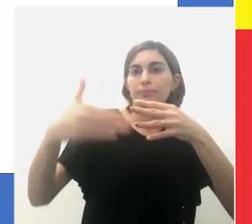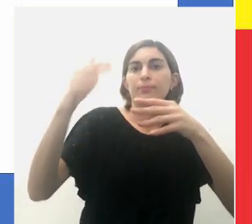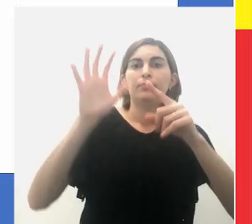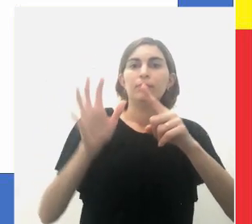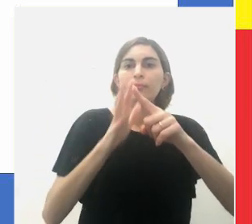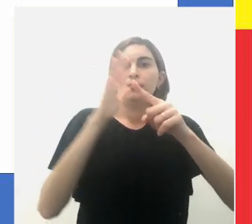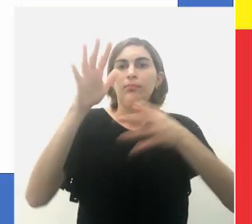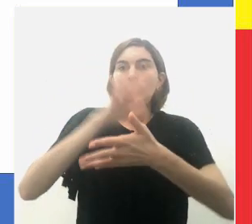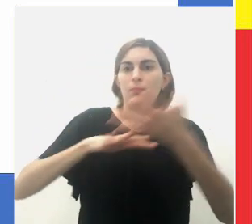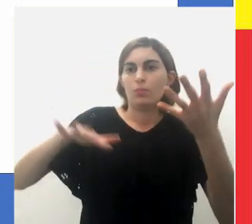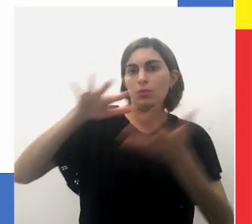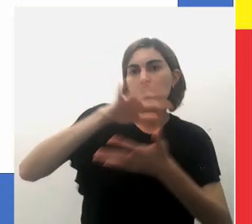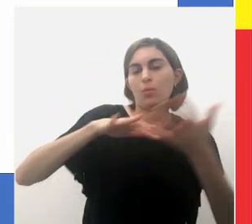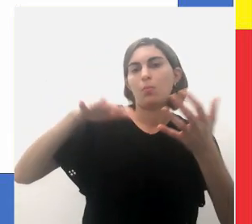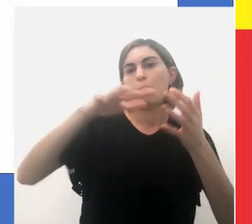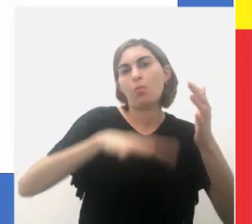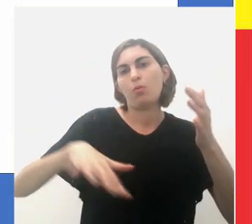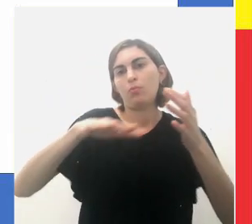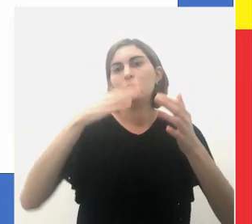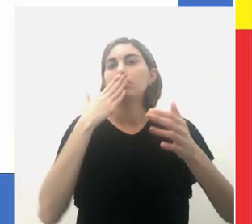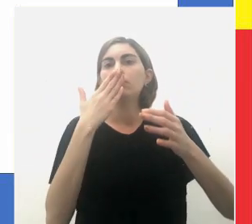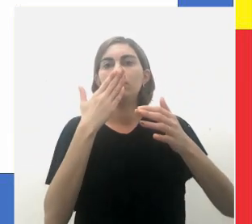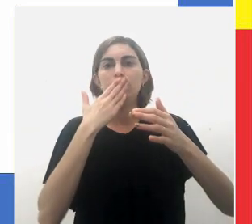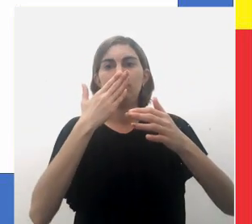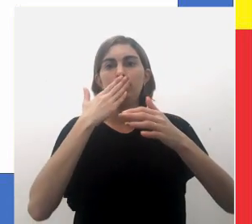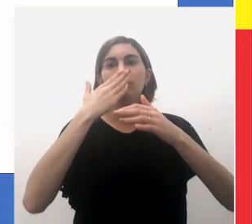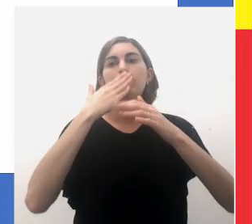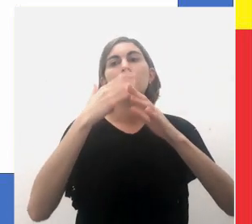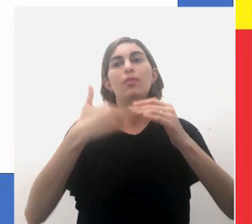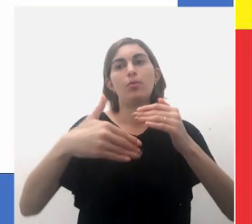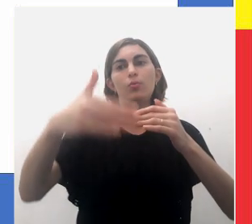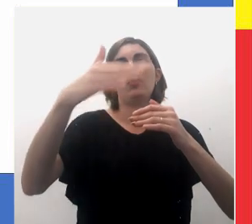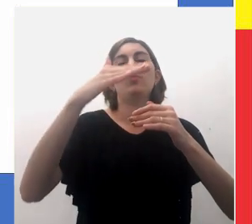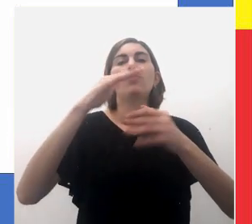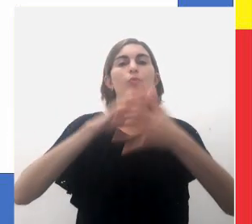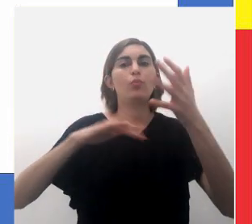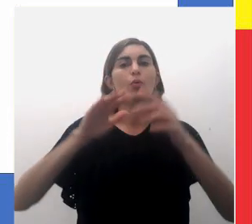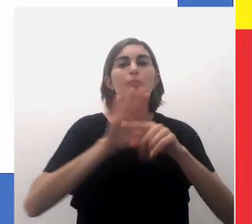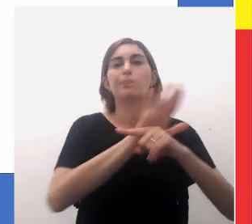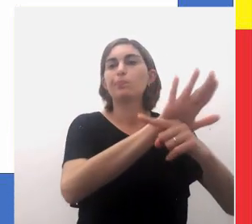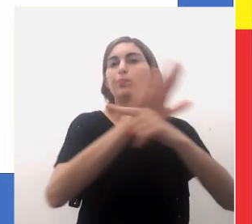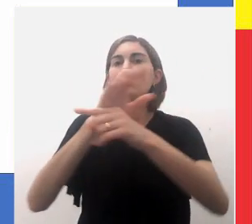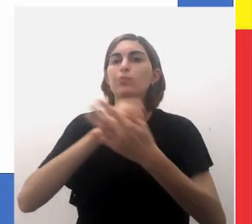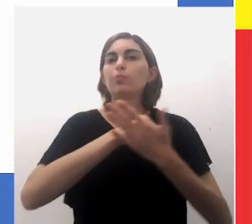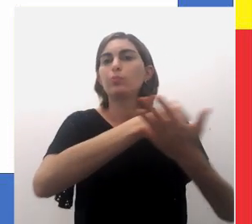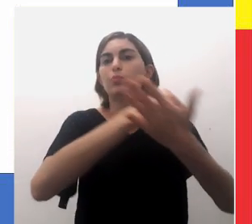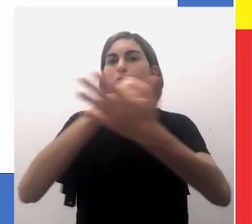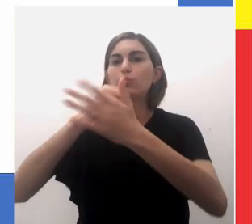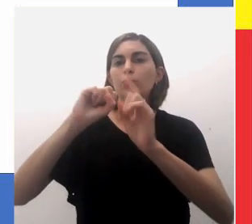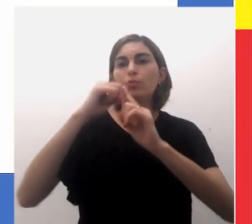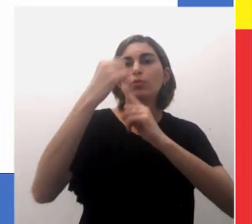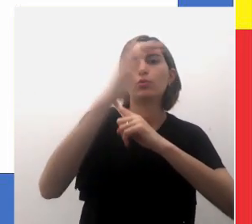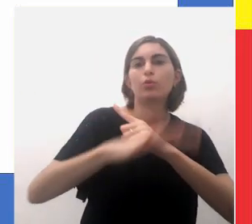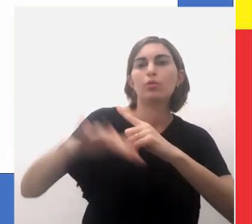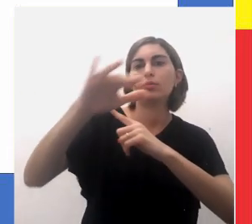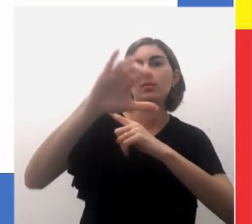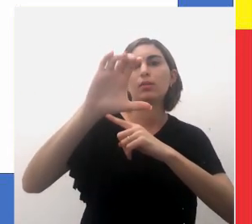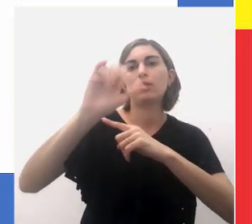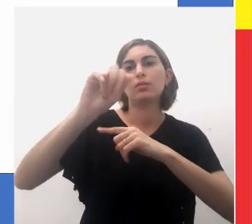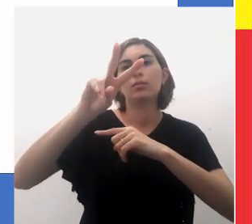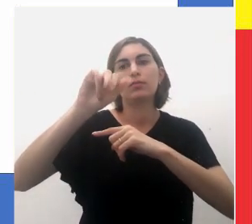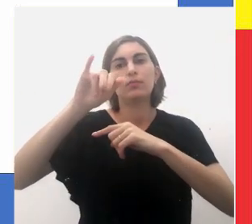partir da influência do movimento indígena e a sua rede de apoio na sociedade